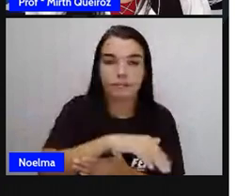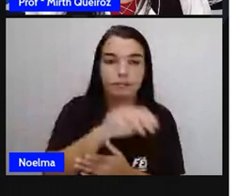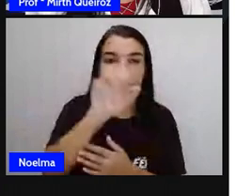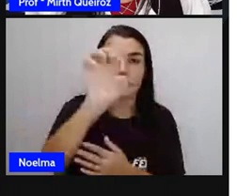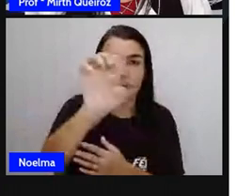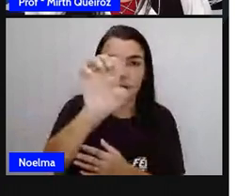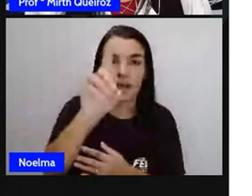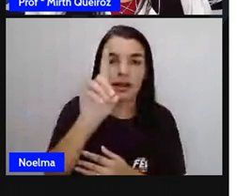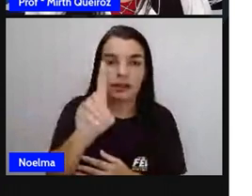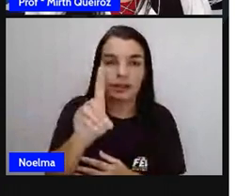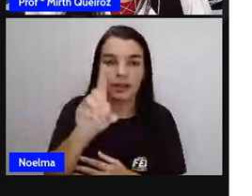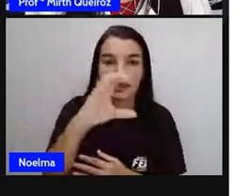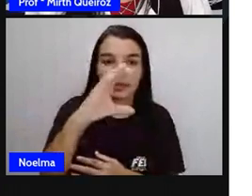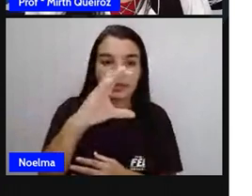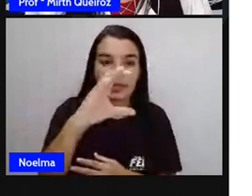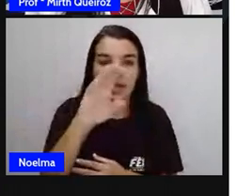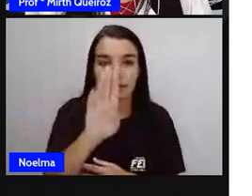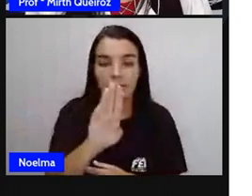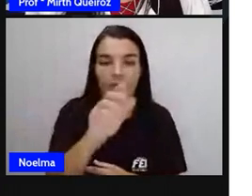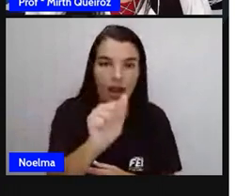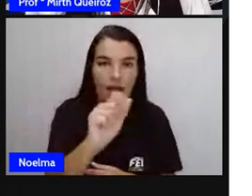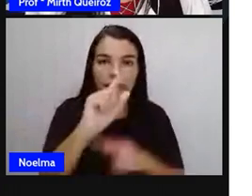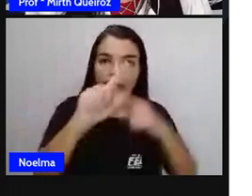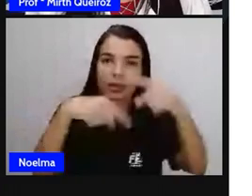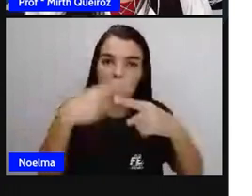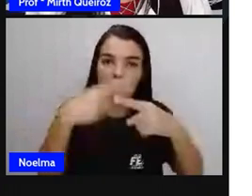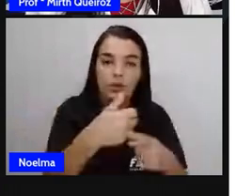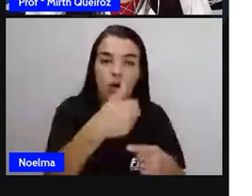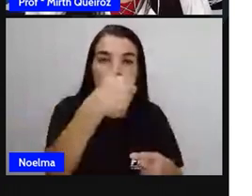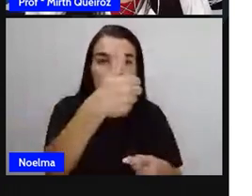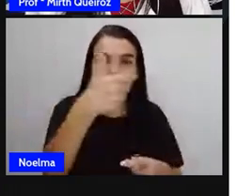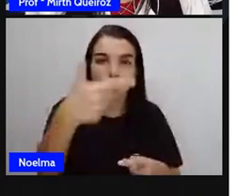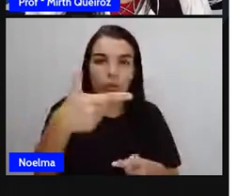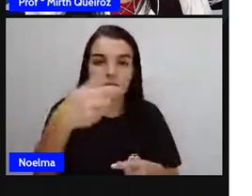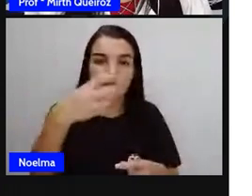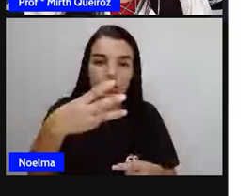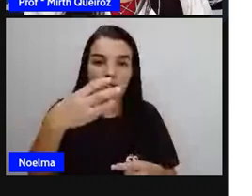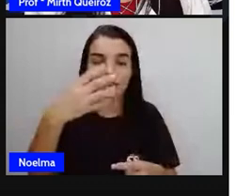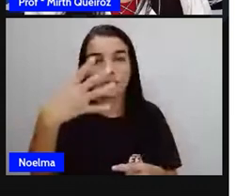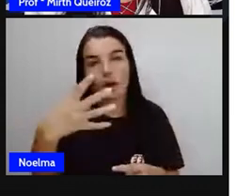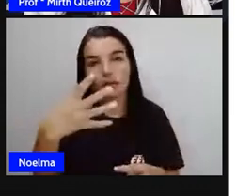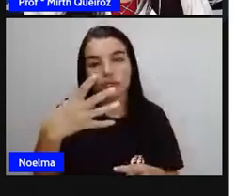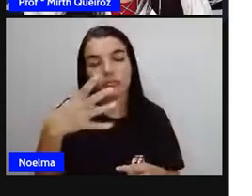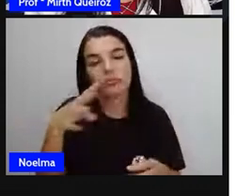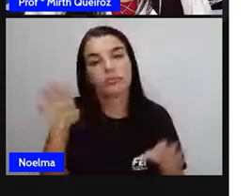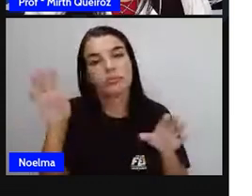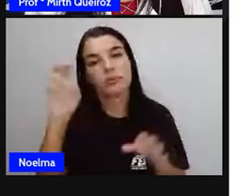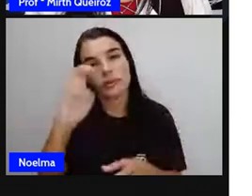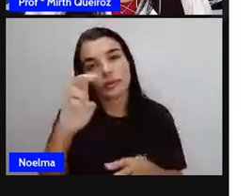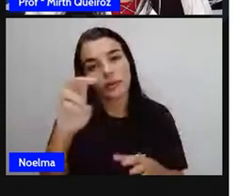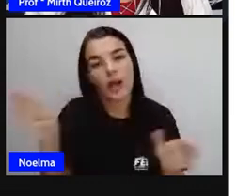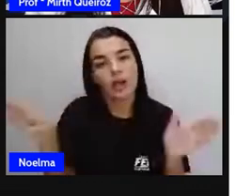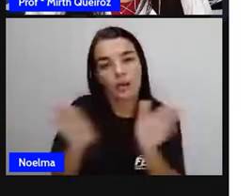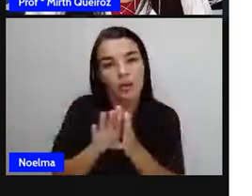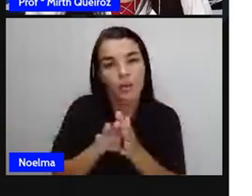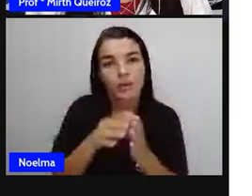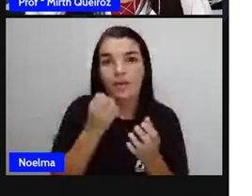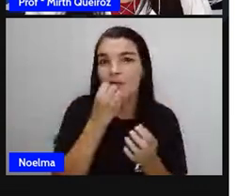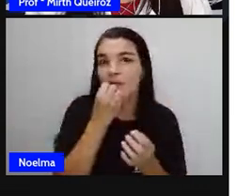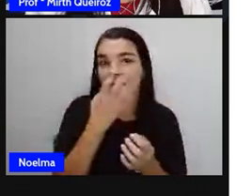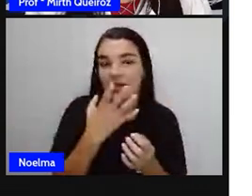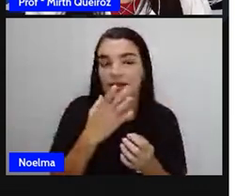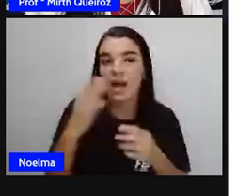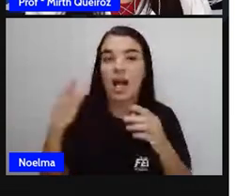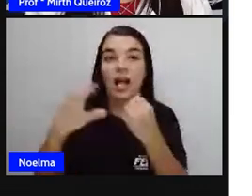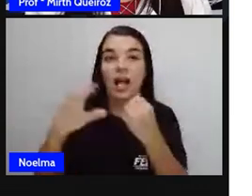por O. Um, dois, três, quatro, cinco. Nós teremos aqui uma perpendicular,